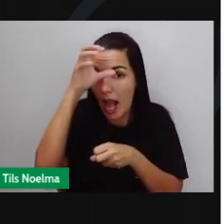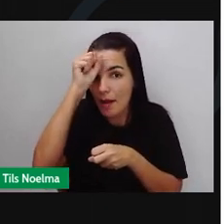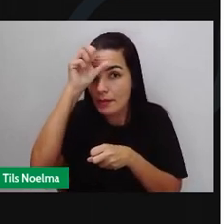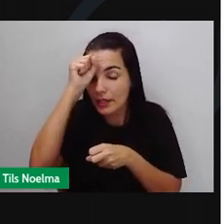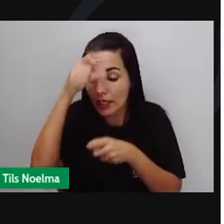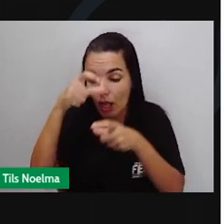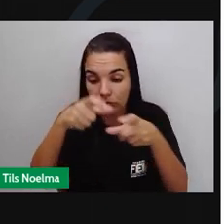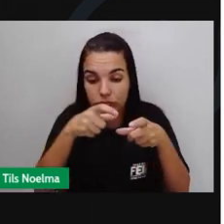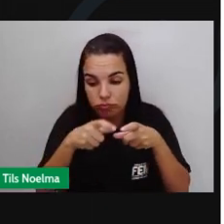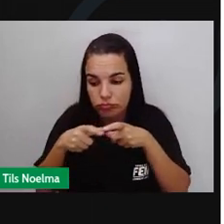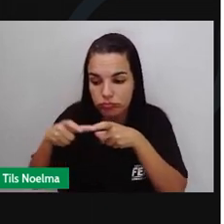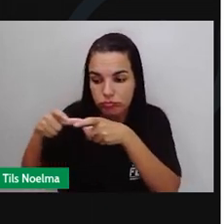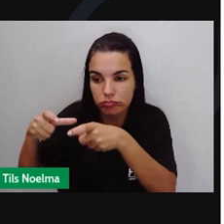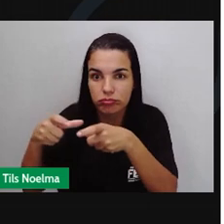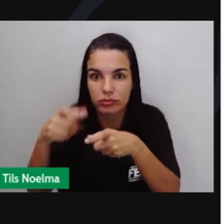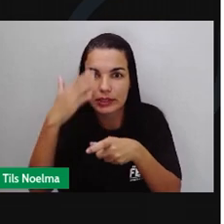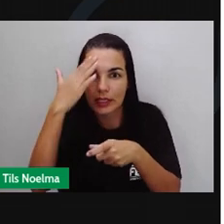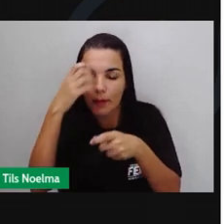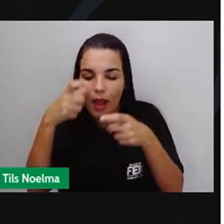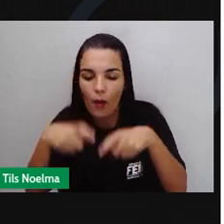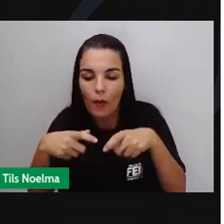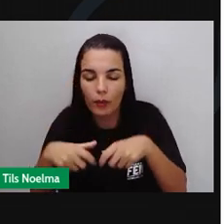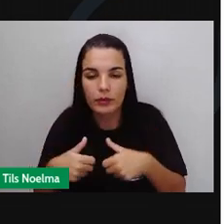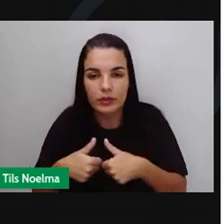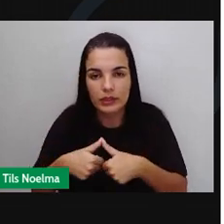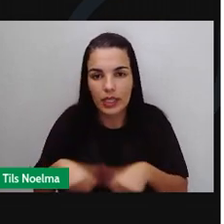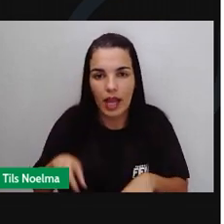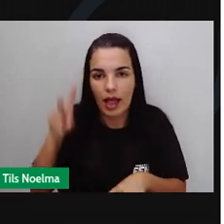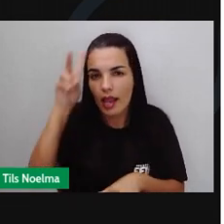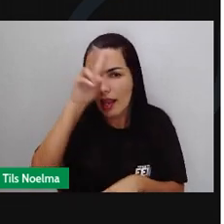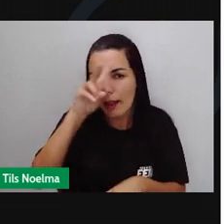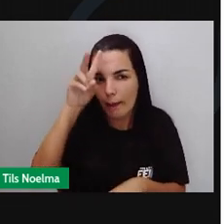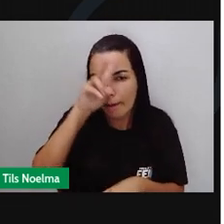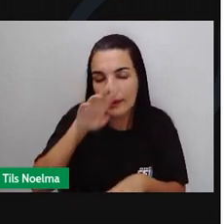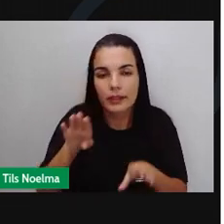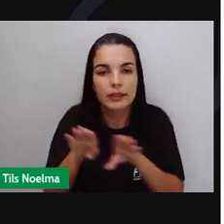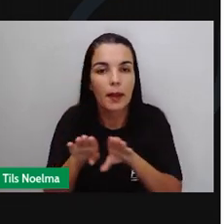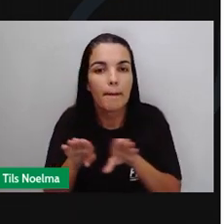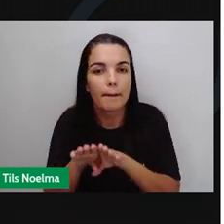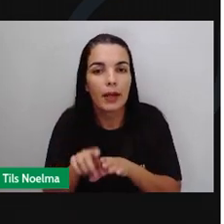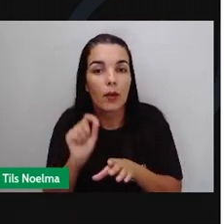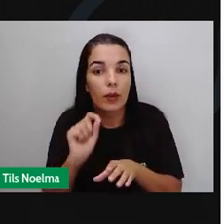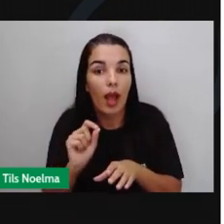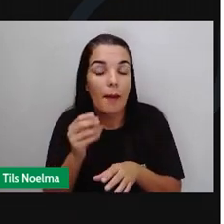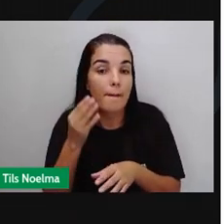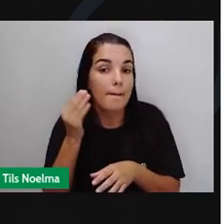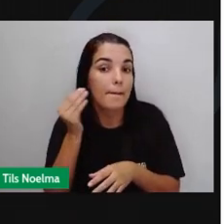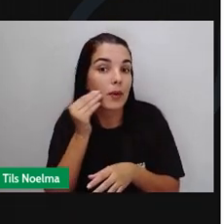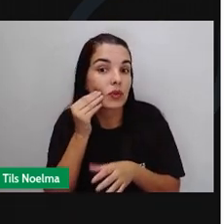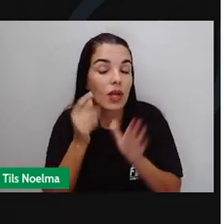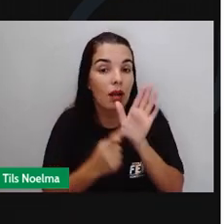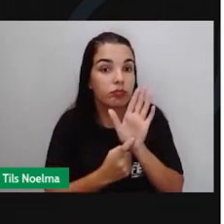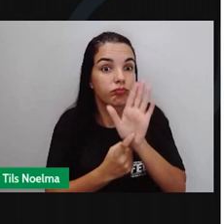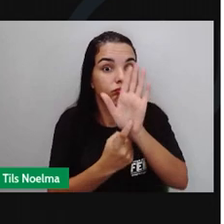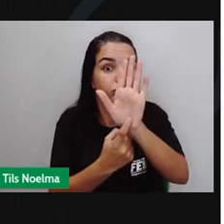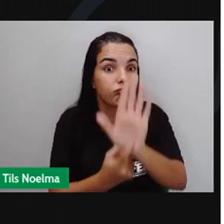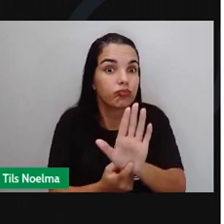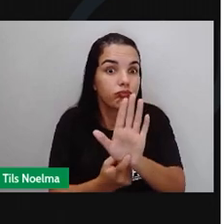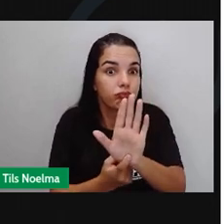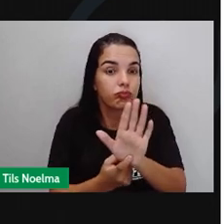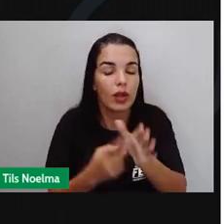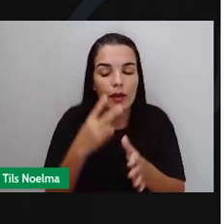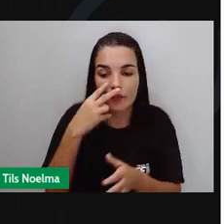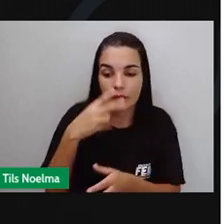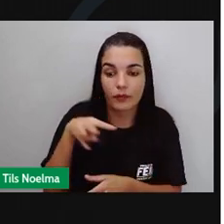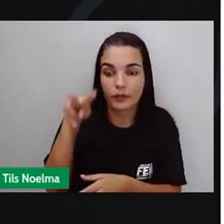localizarmos no espaço. E lembrando que o mapa nada mais é do que uma representação visual de uma